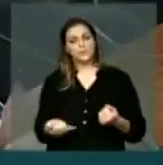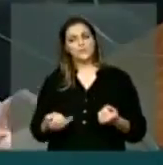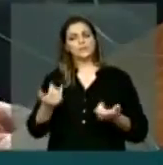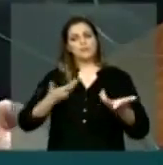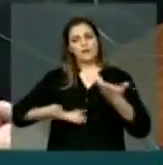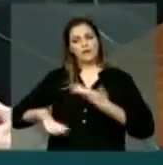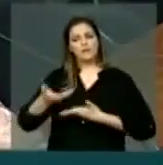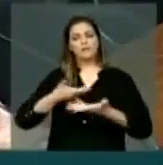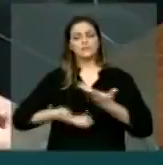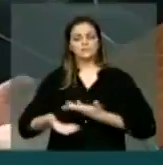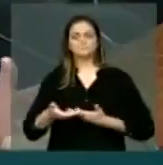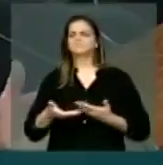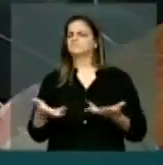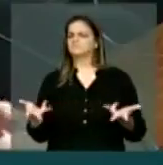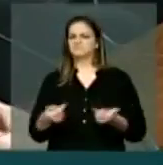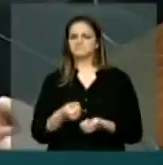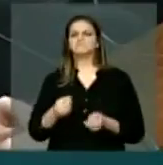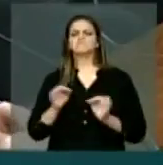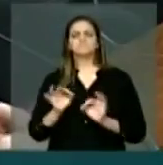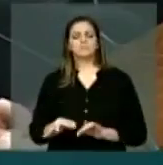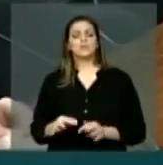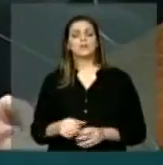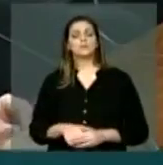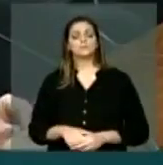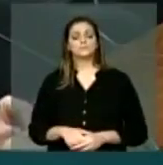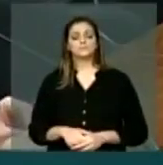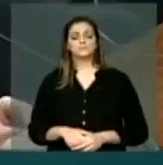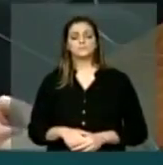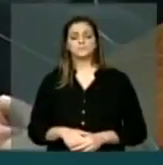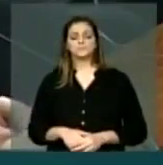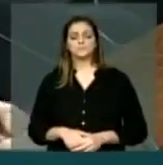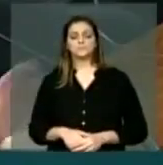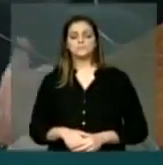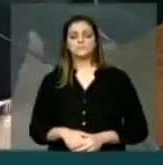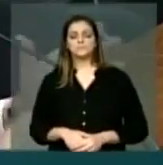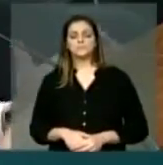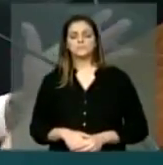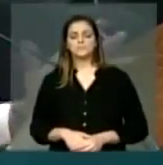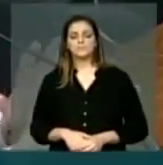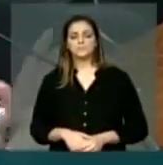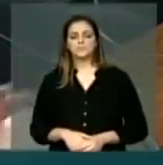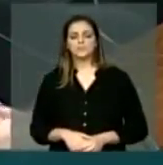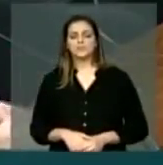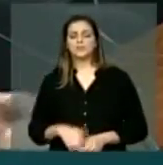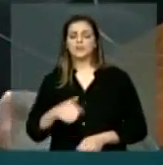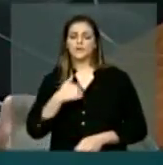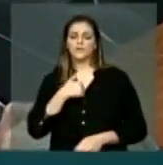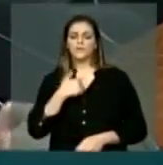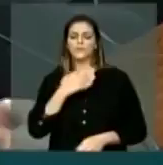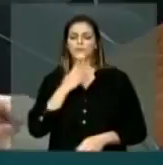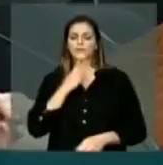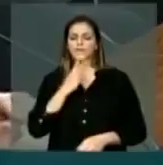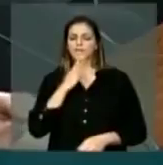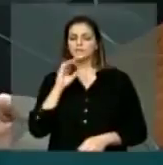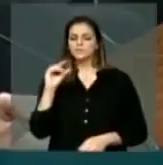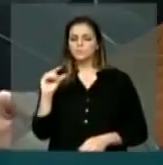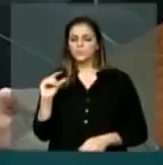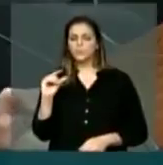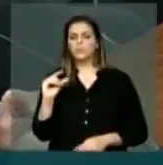e estou altamente... com isso, mais ou menos, o projeto